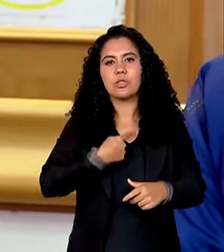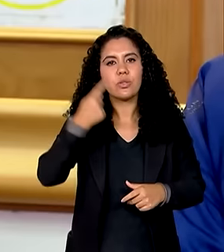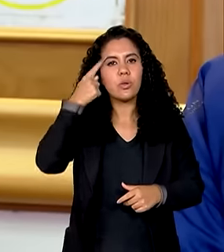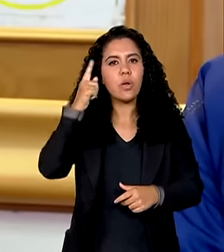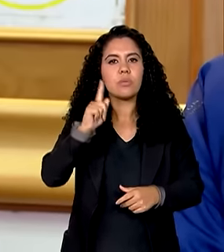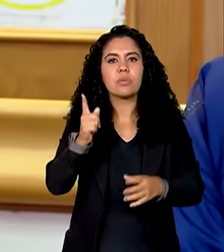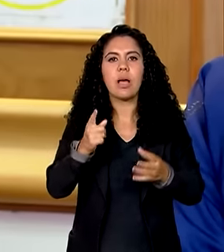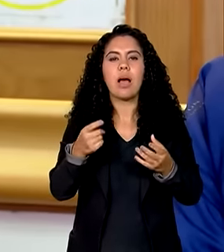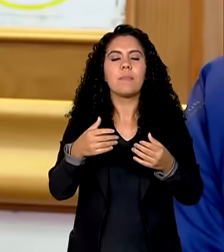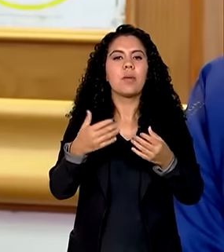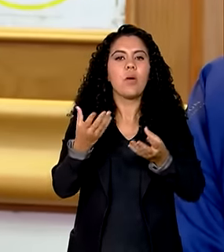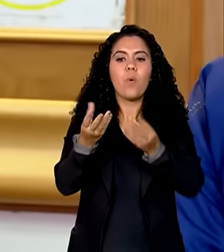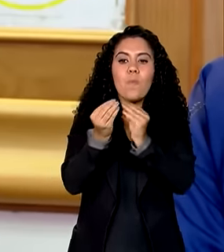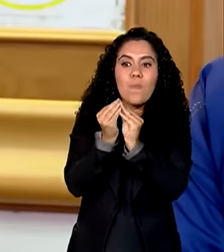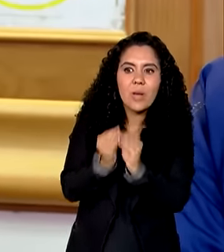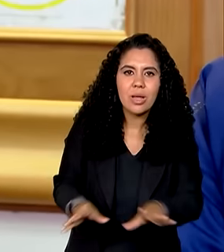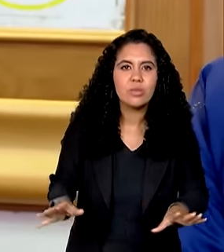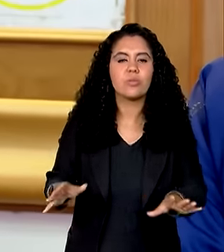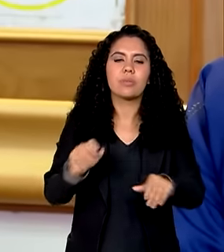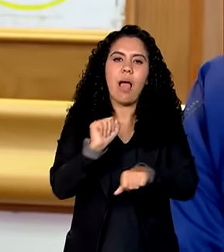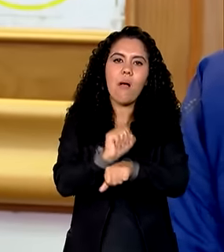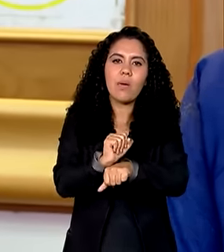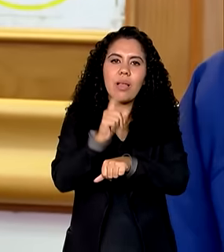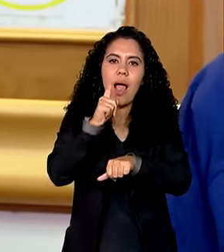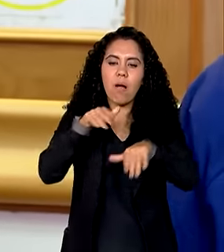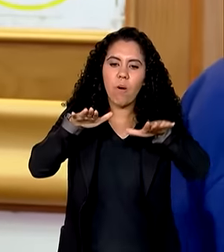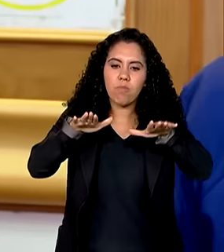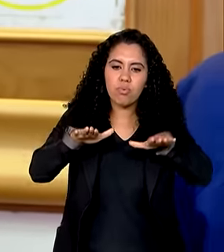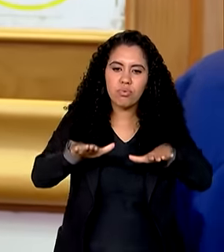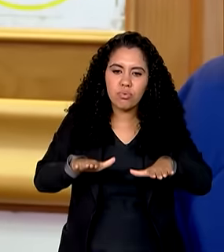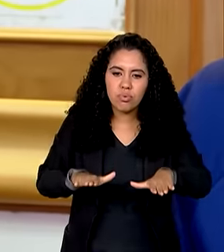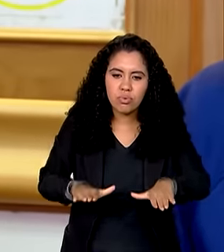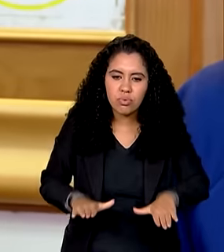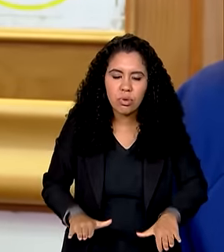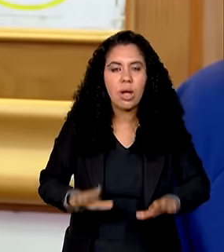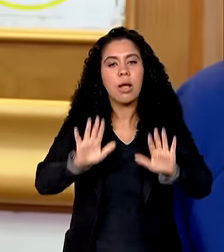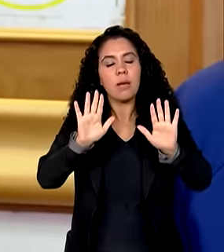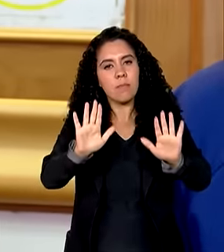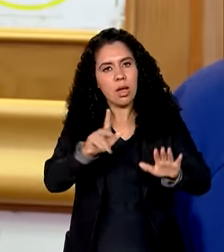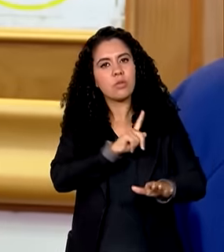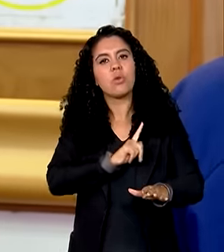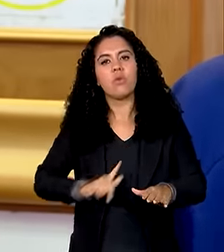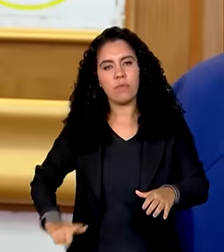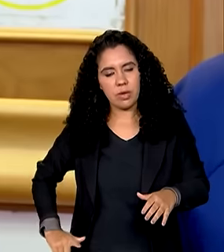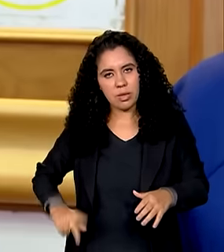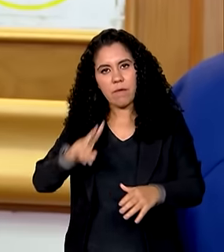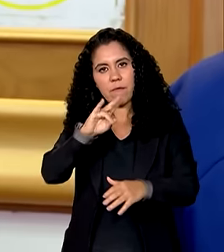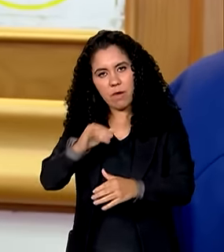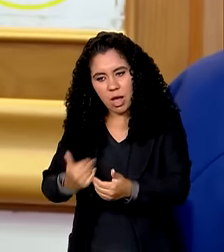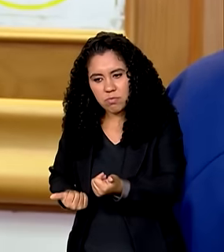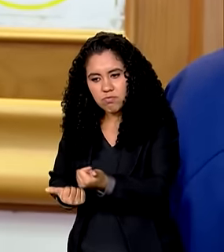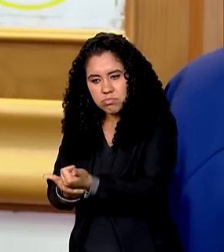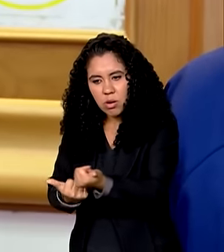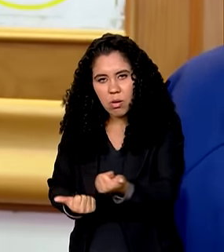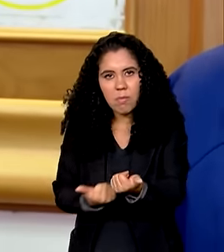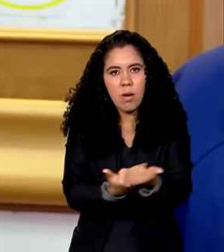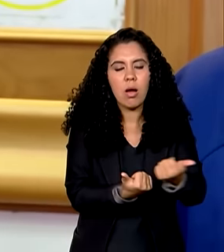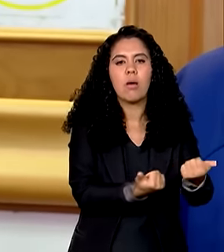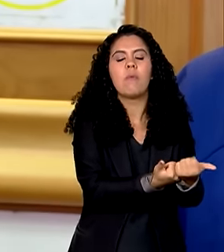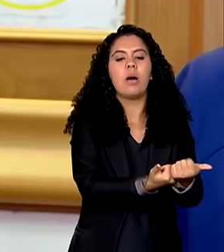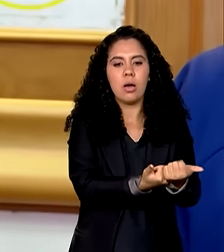aguardando ainda baixar a água mas que o governo vai estar ao lado do setor para ajudar esses